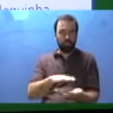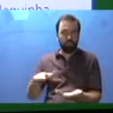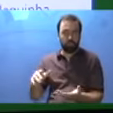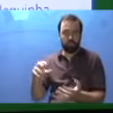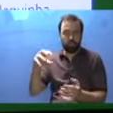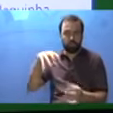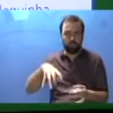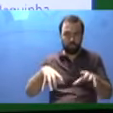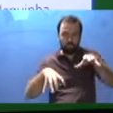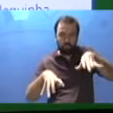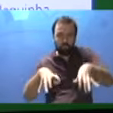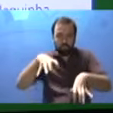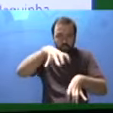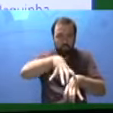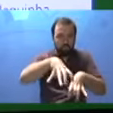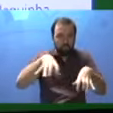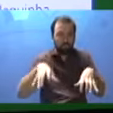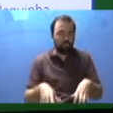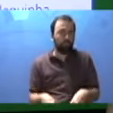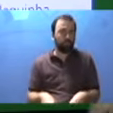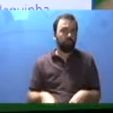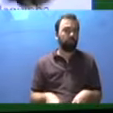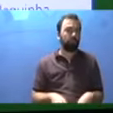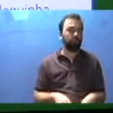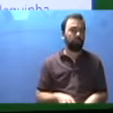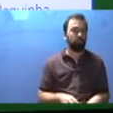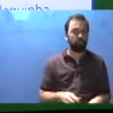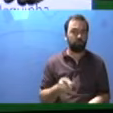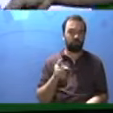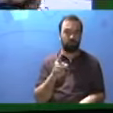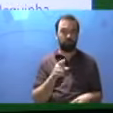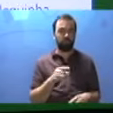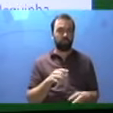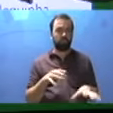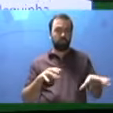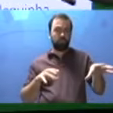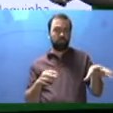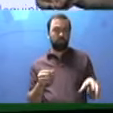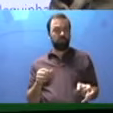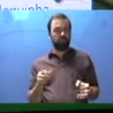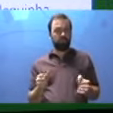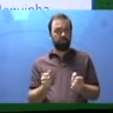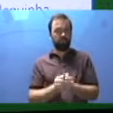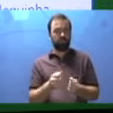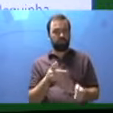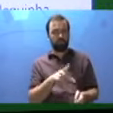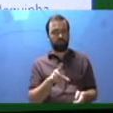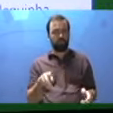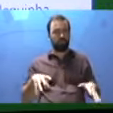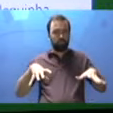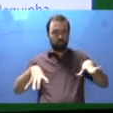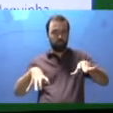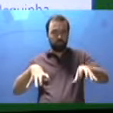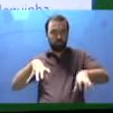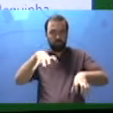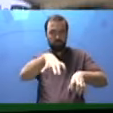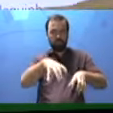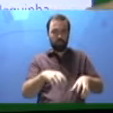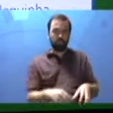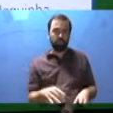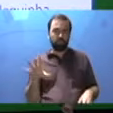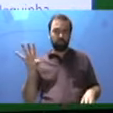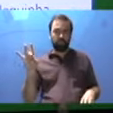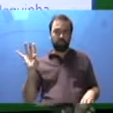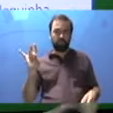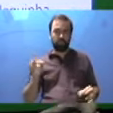a base sem colá-los. Isso a gente faria lá na sala. Vocês iam colocar para a professora chegar e ver se está certo. Só